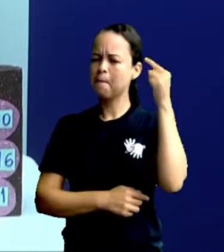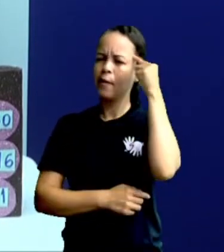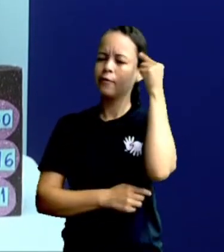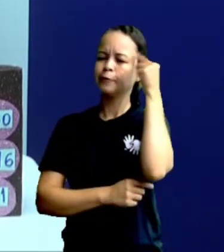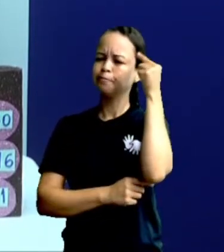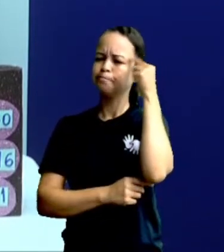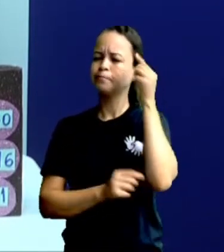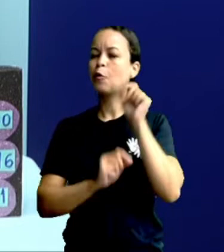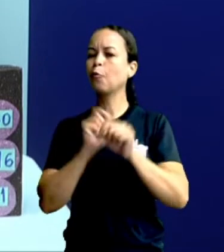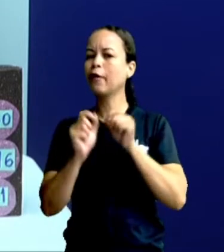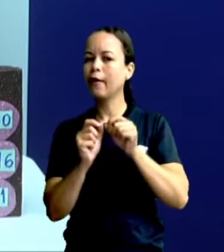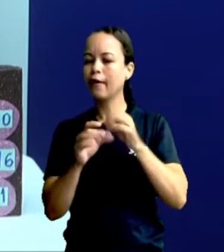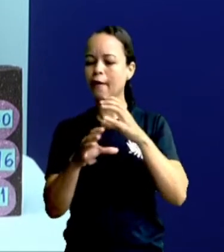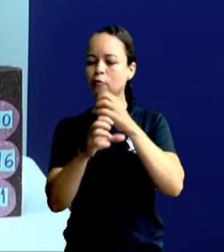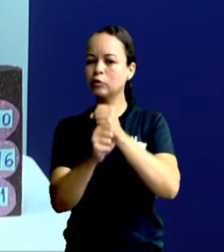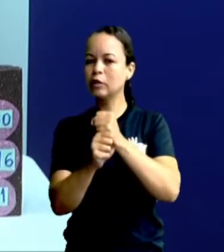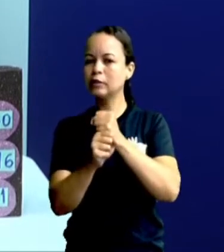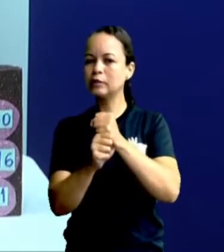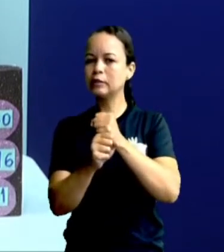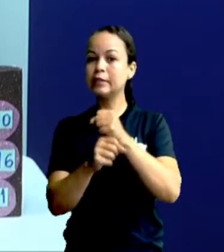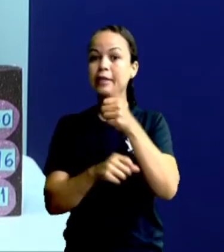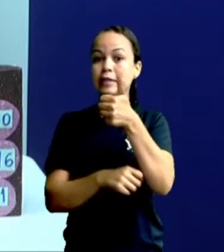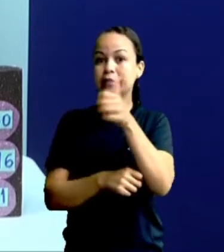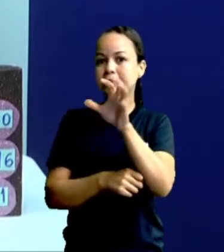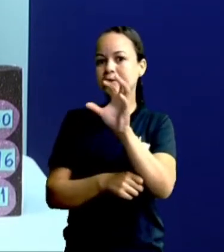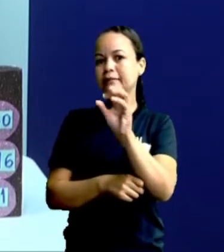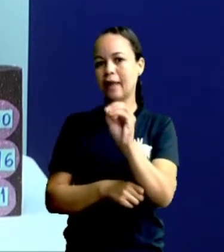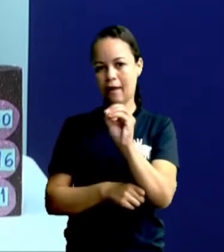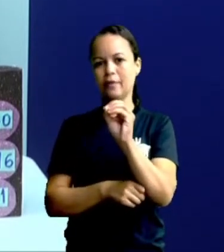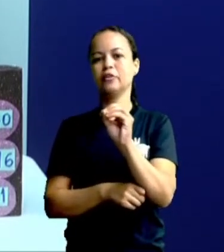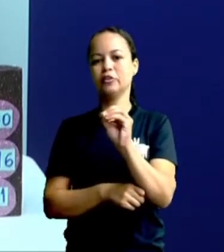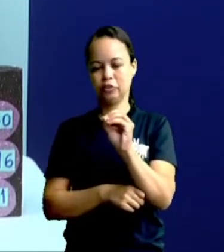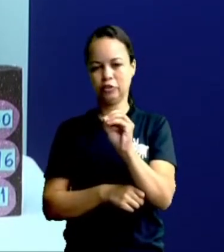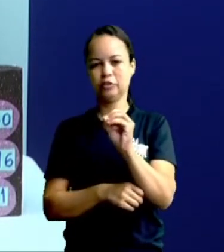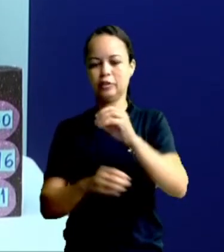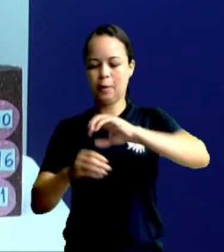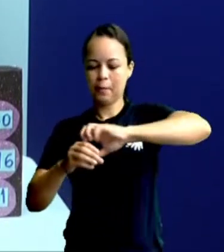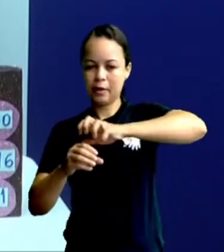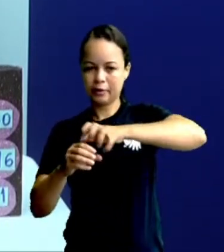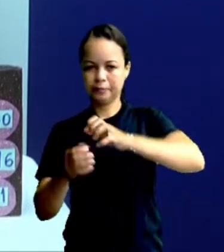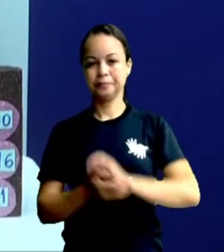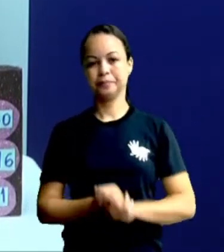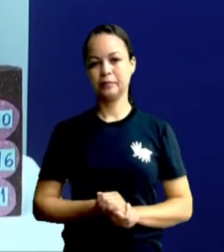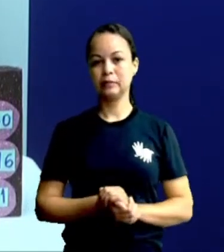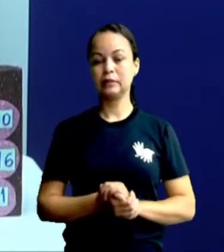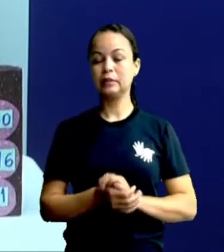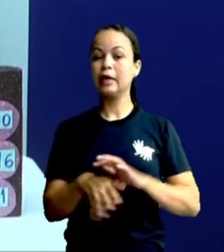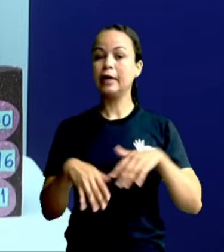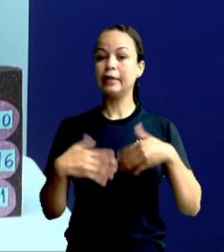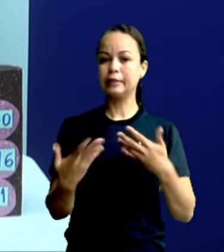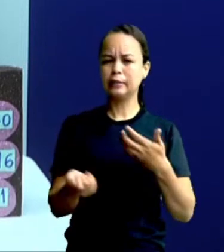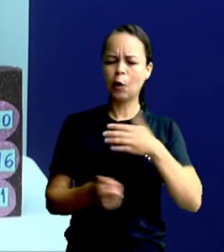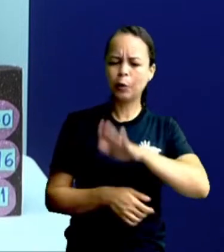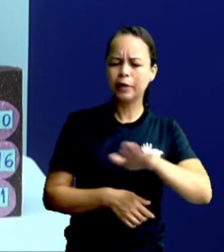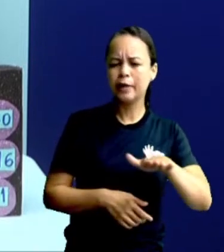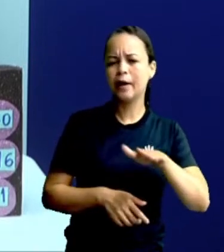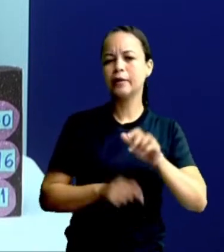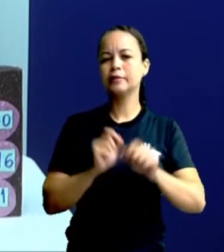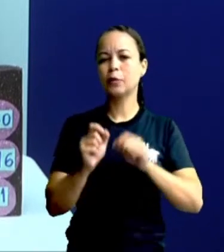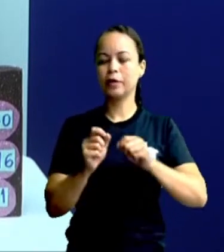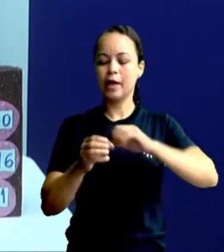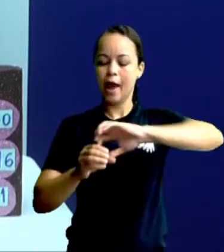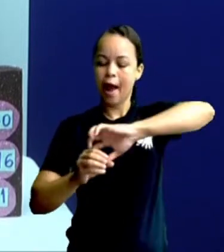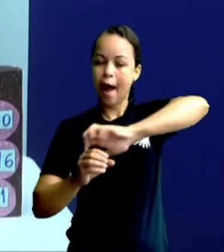Dez tampinhas de garrafa. Então, adição, crianças, nada mais é do que a